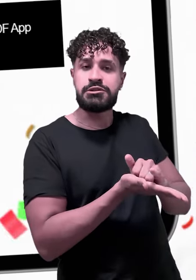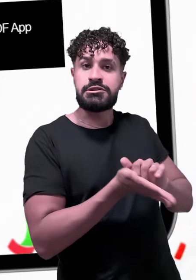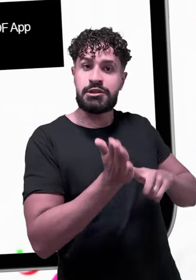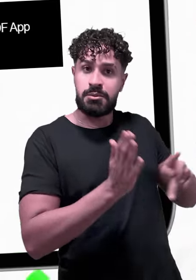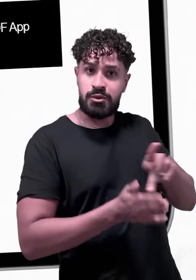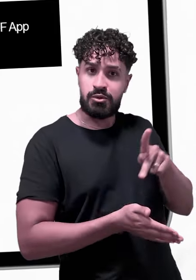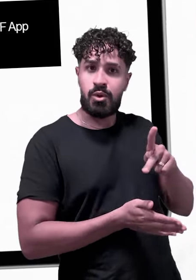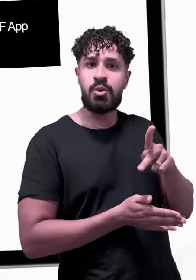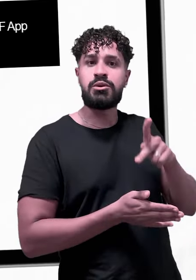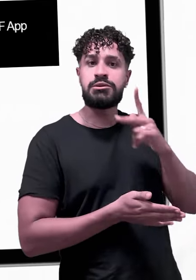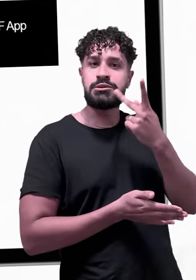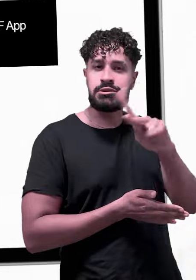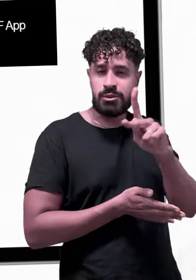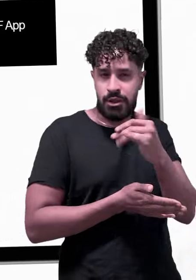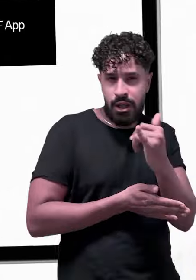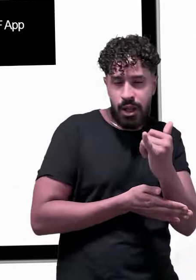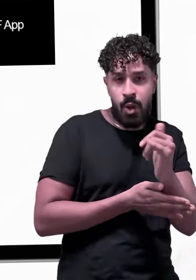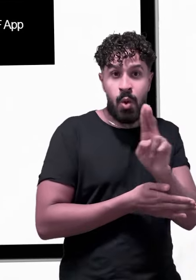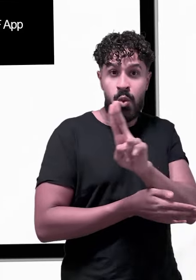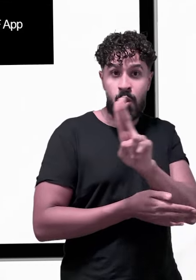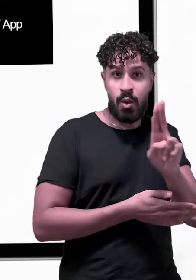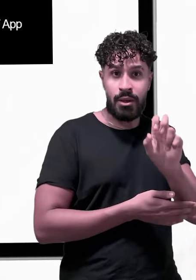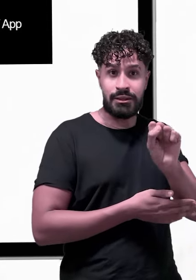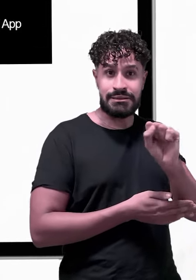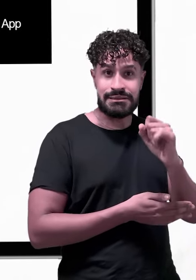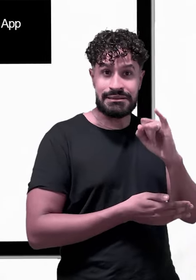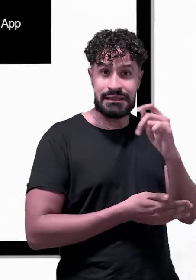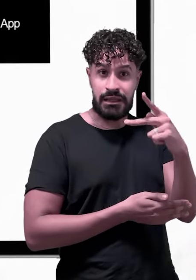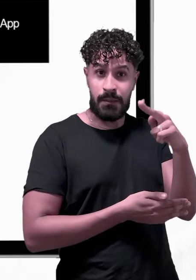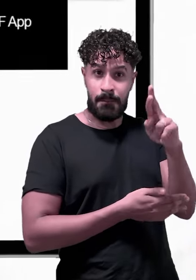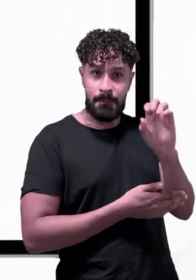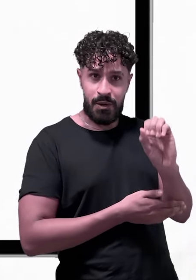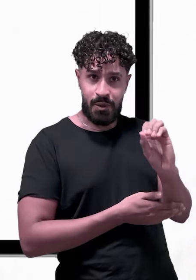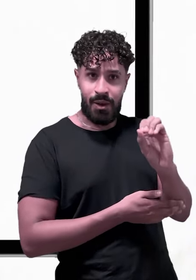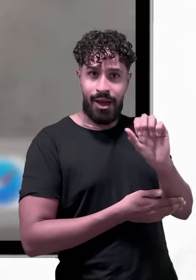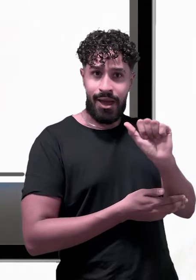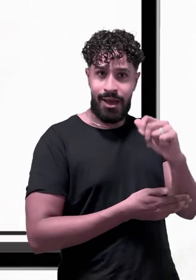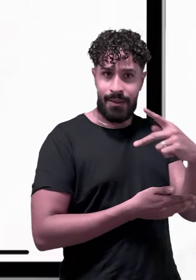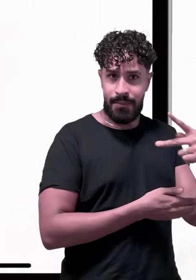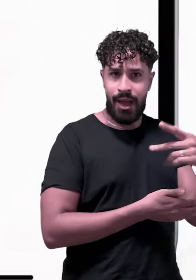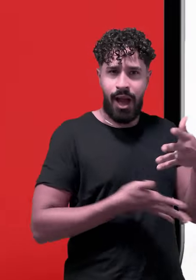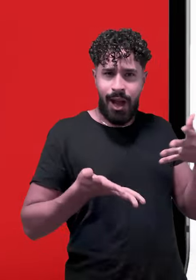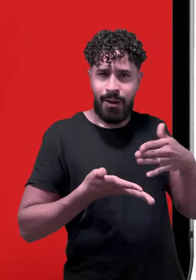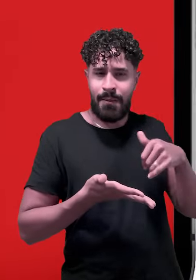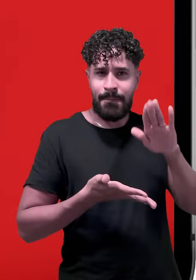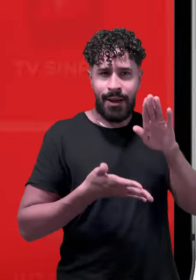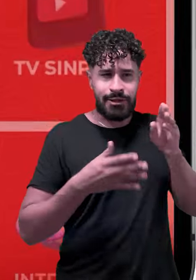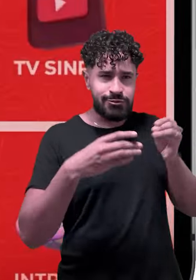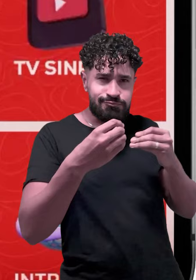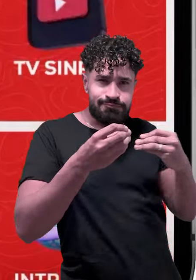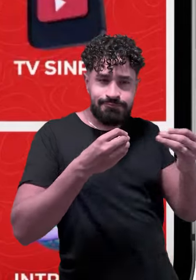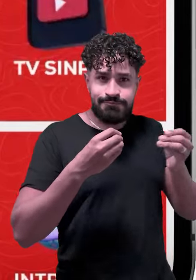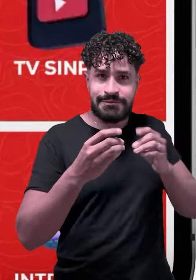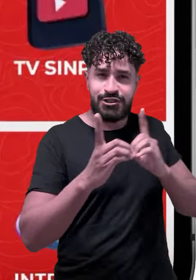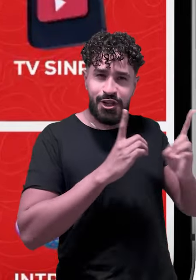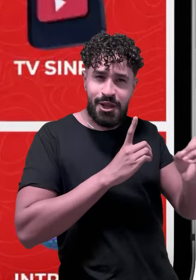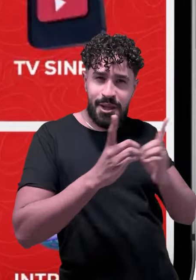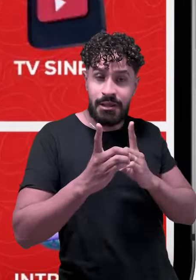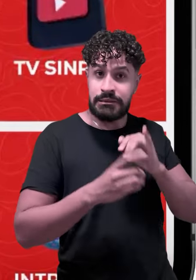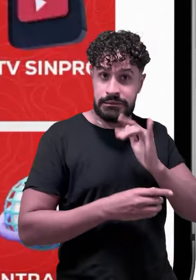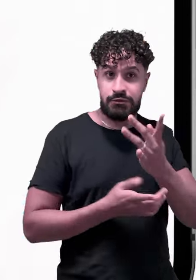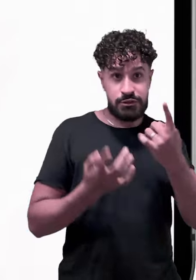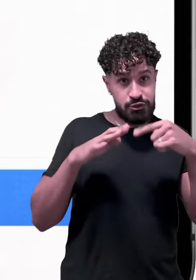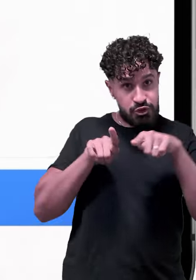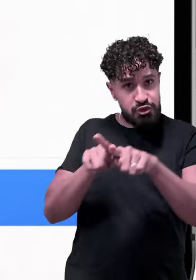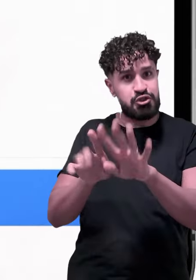aplicativo do Simpro na loja do seu smartphone com o nome de Simpro App. Ele agora está mais dinâmico e interativo. Se